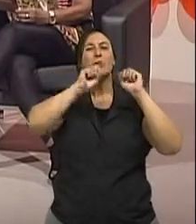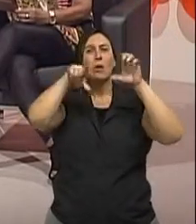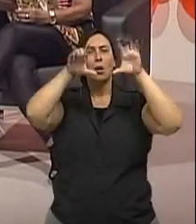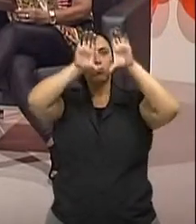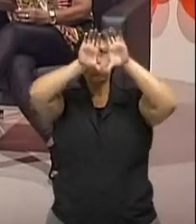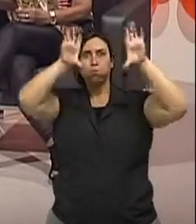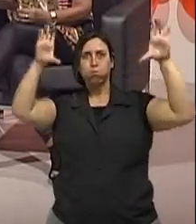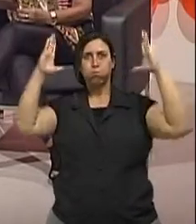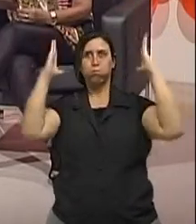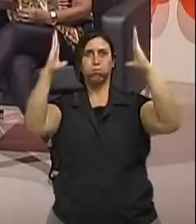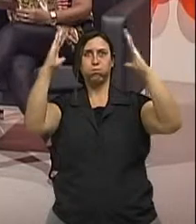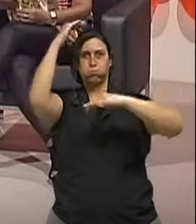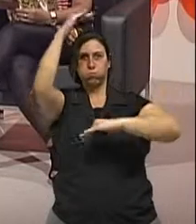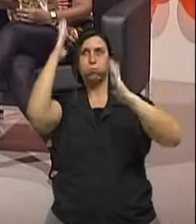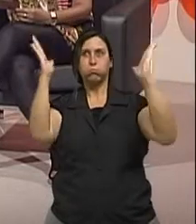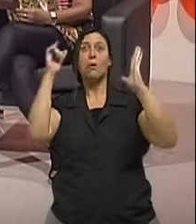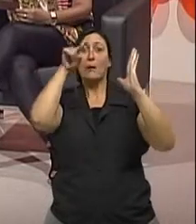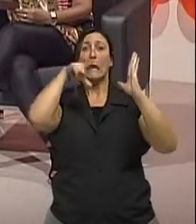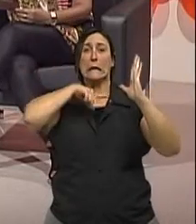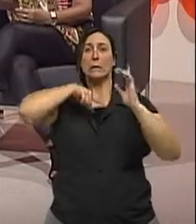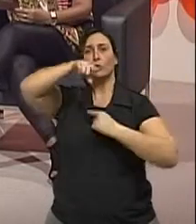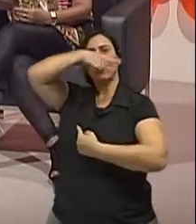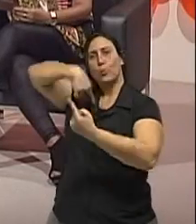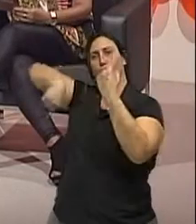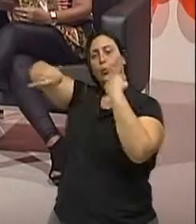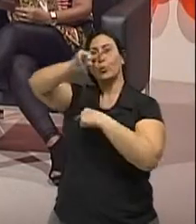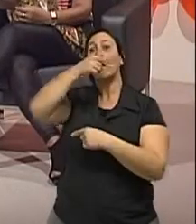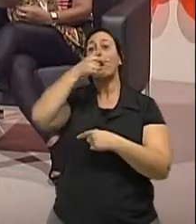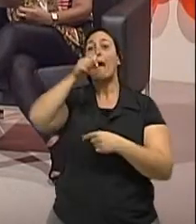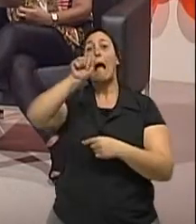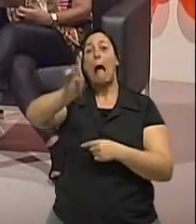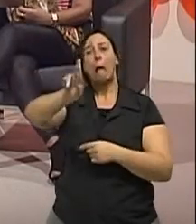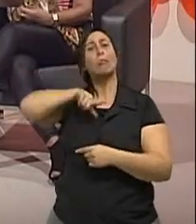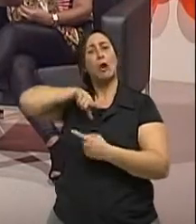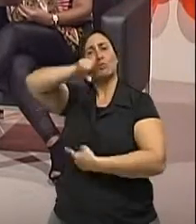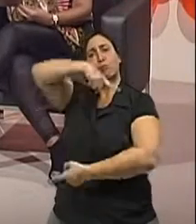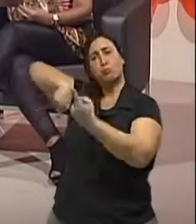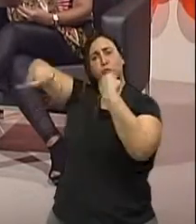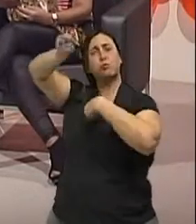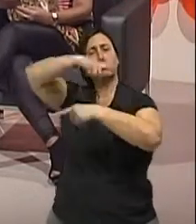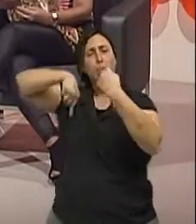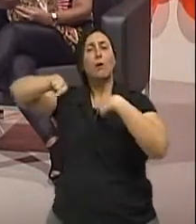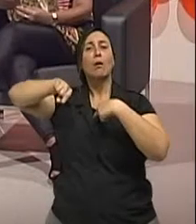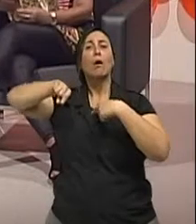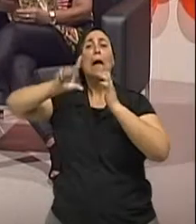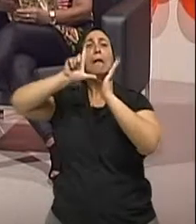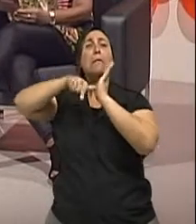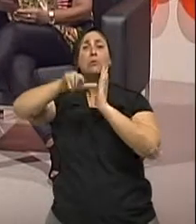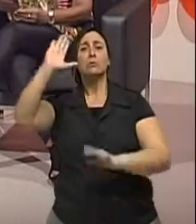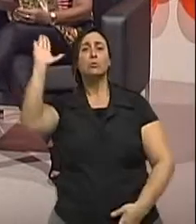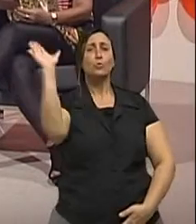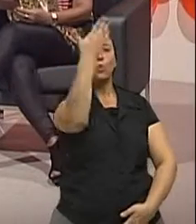ele troca o ar. O split não. Ah, e aquele... Aquele era melhor. Era melhor? O